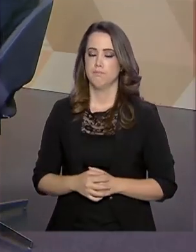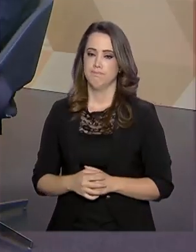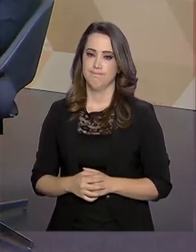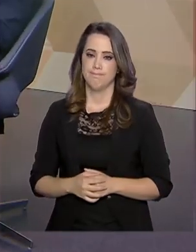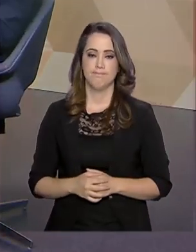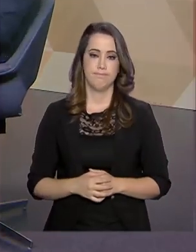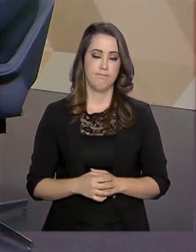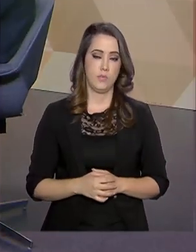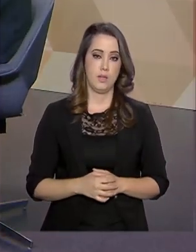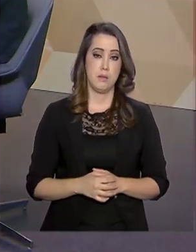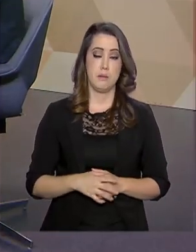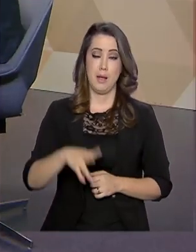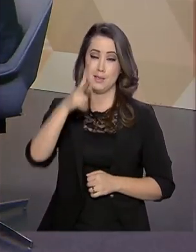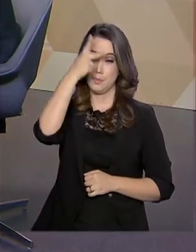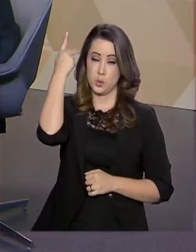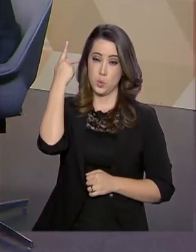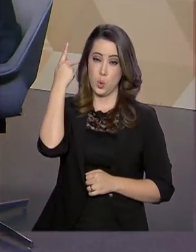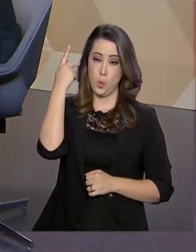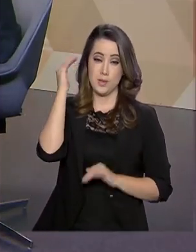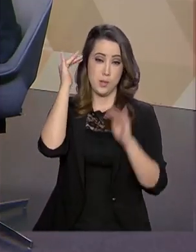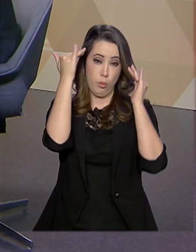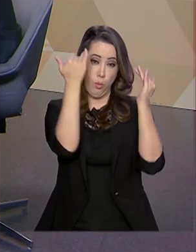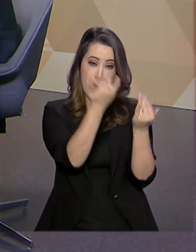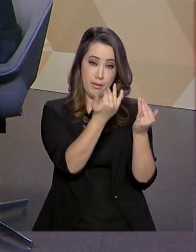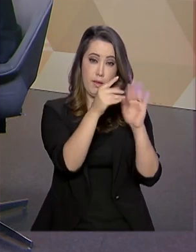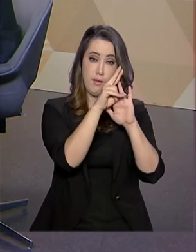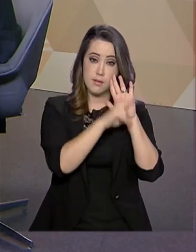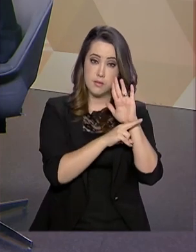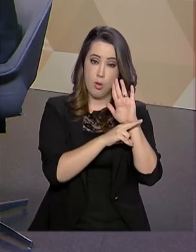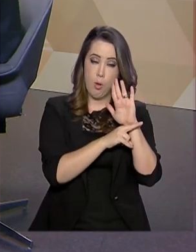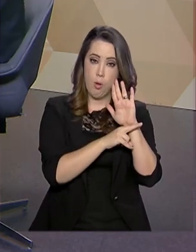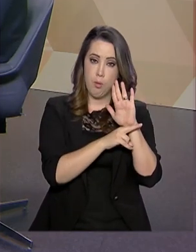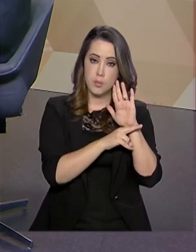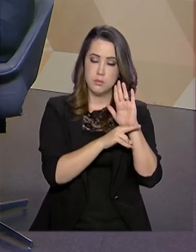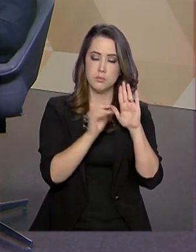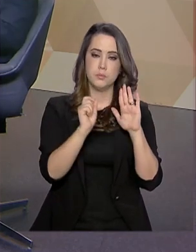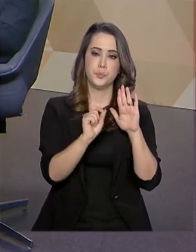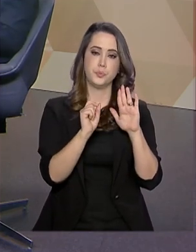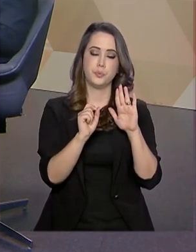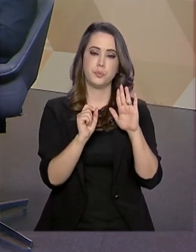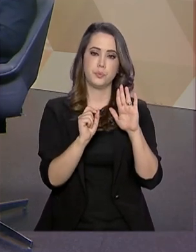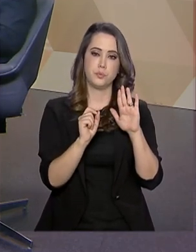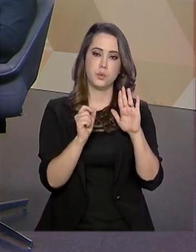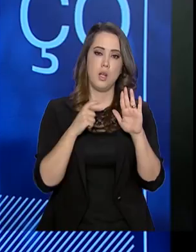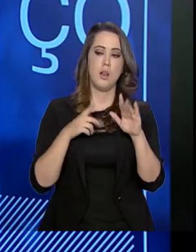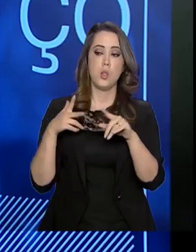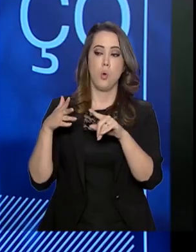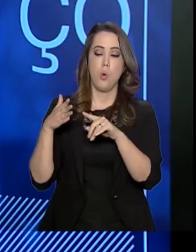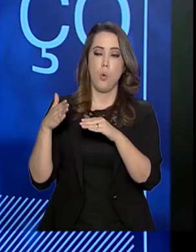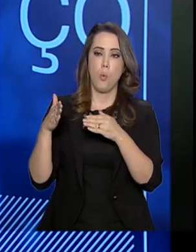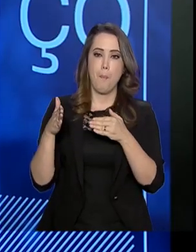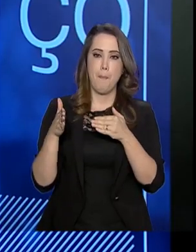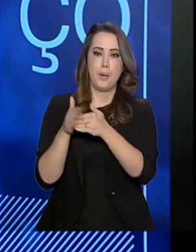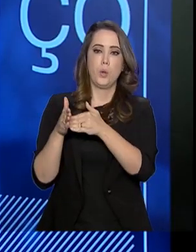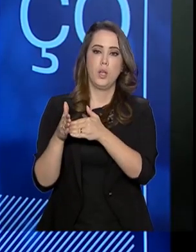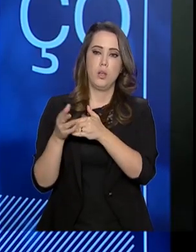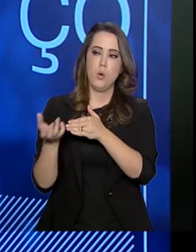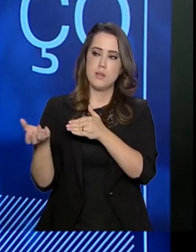Olha, as pessoas que descumprem o compromisso, Júlio César, elas têm bloqueado, elas têm